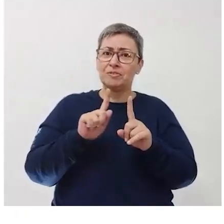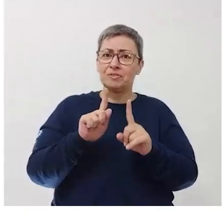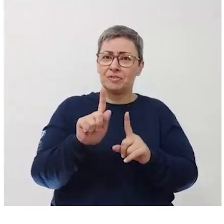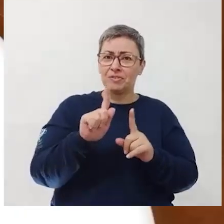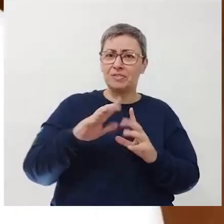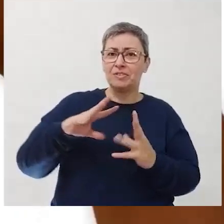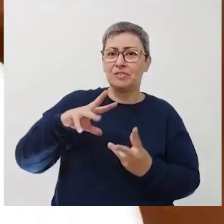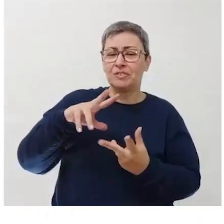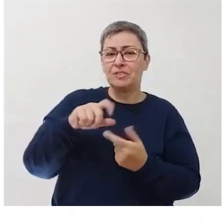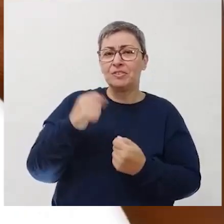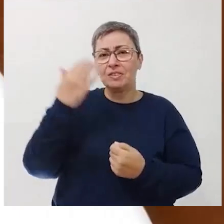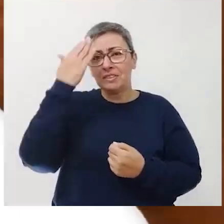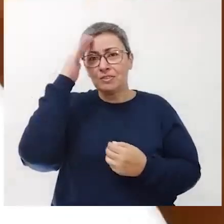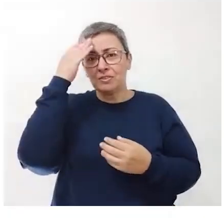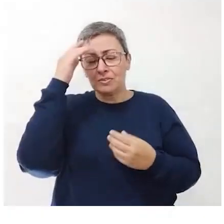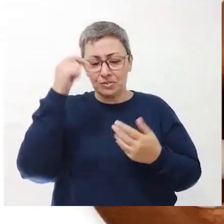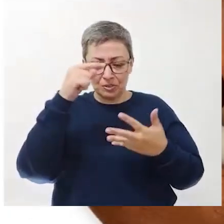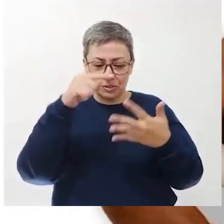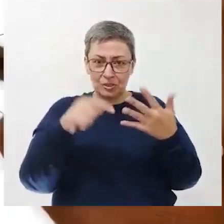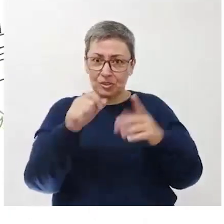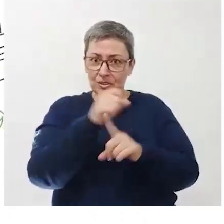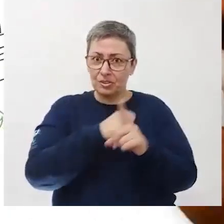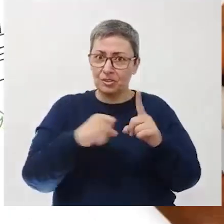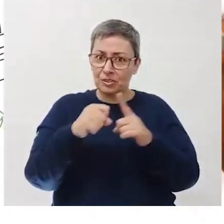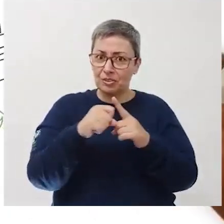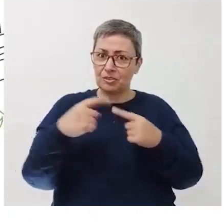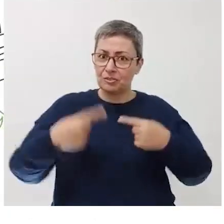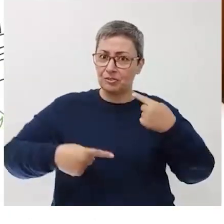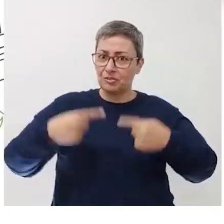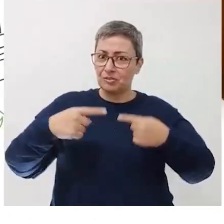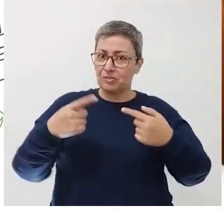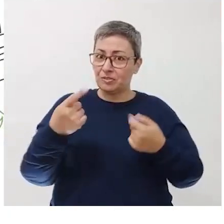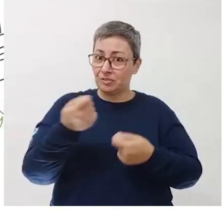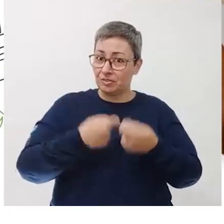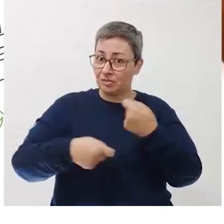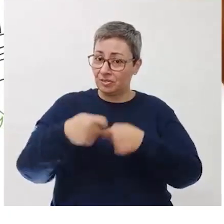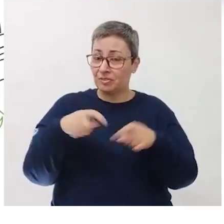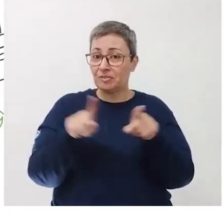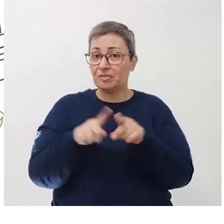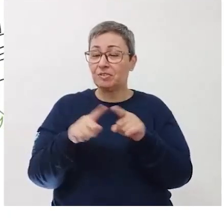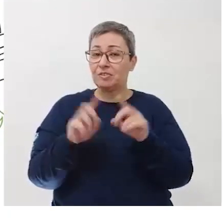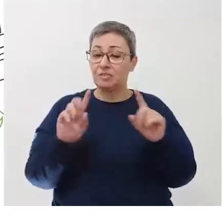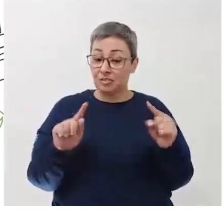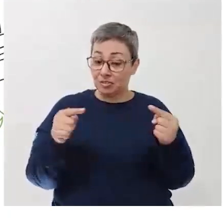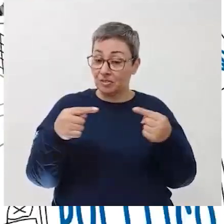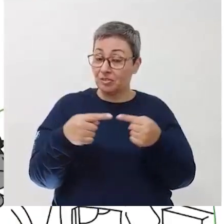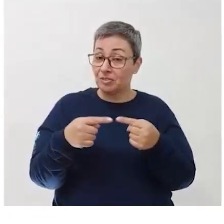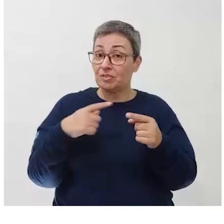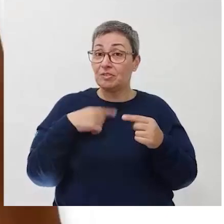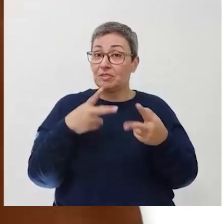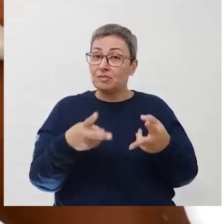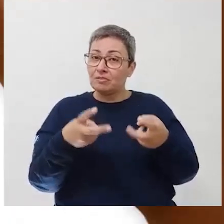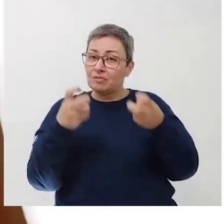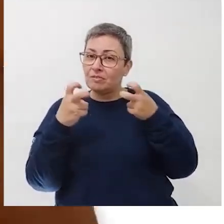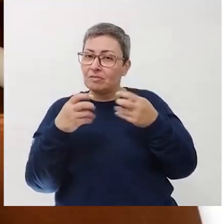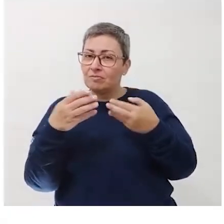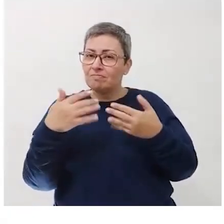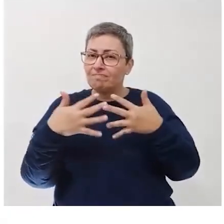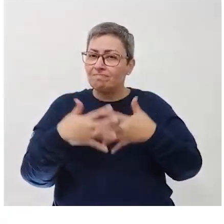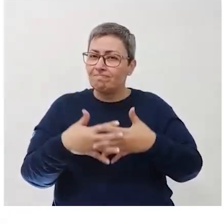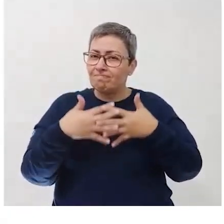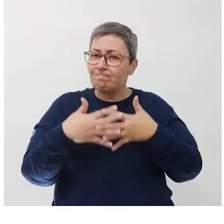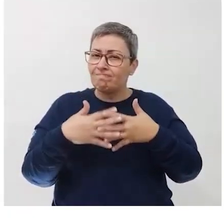na sua geografia, era preciso compreender as questões sociais, políticas e econômicas também. Foi por esta percepção de